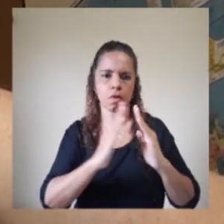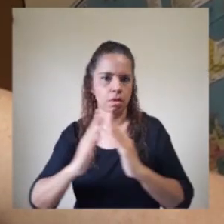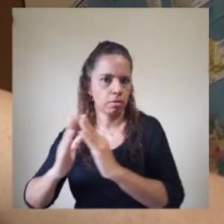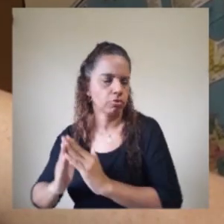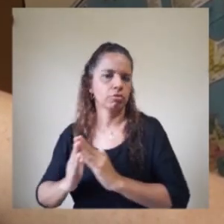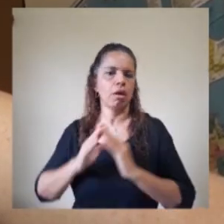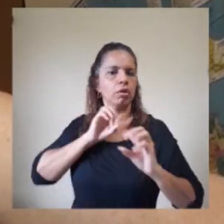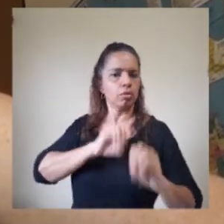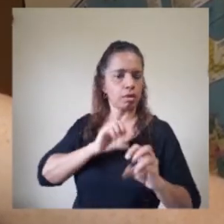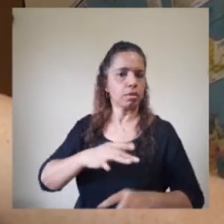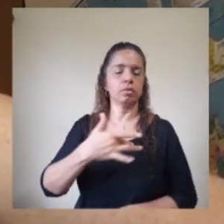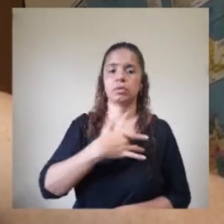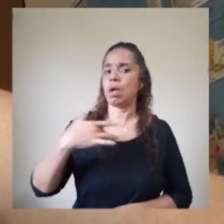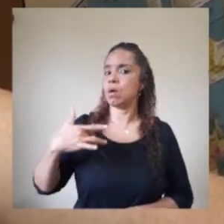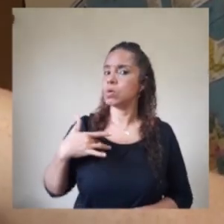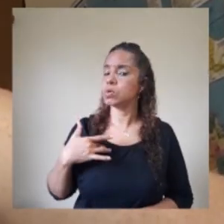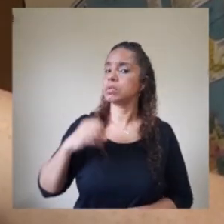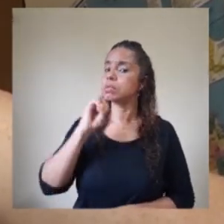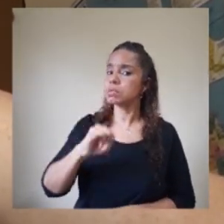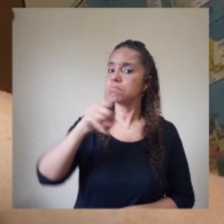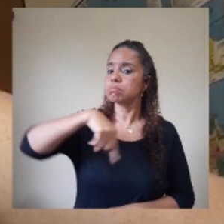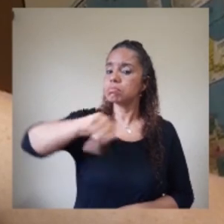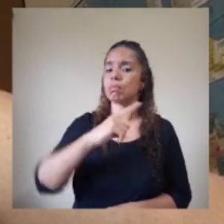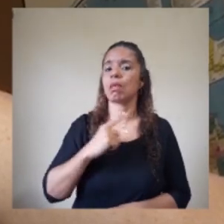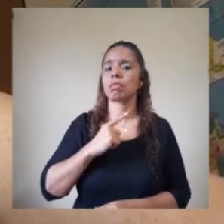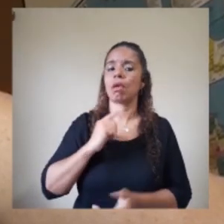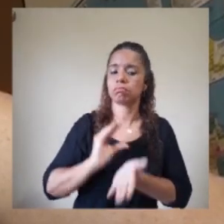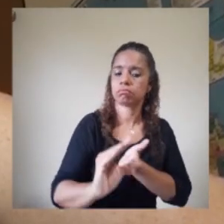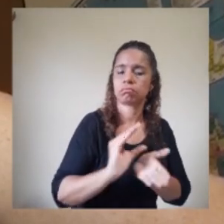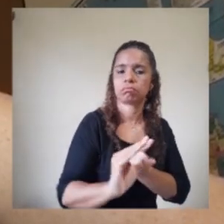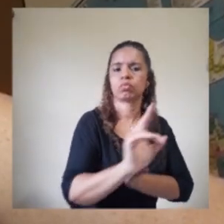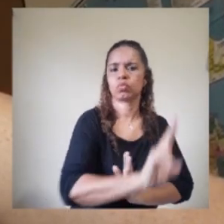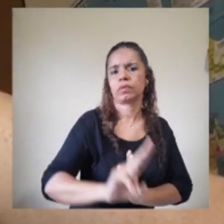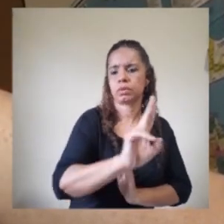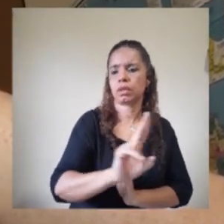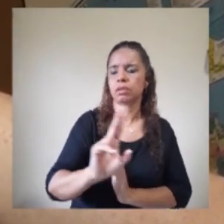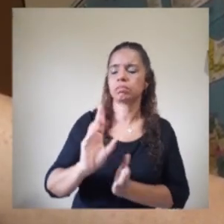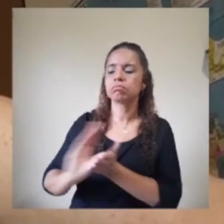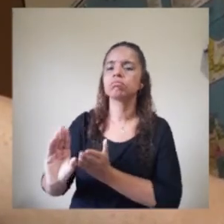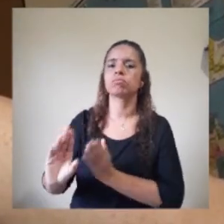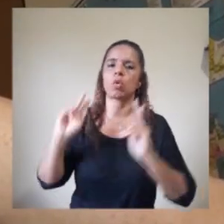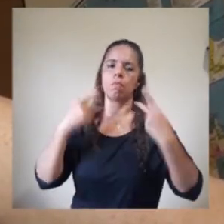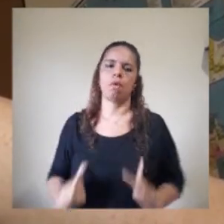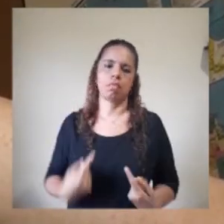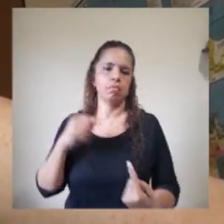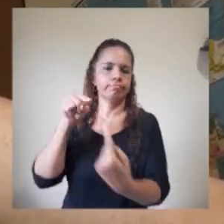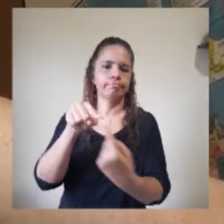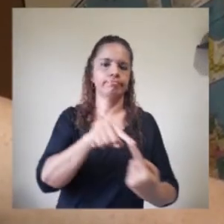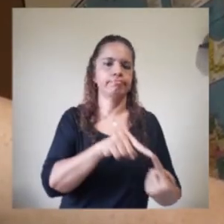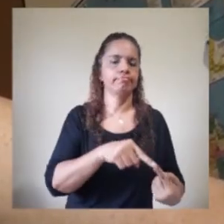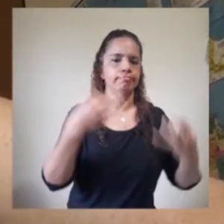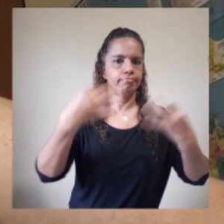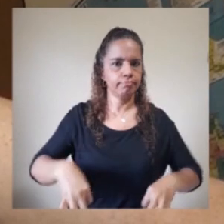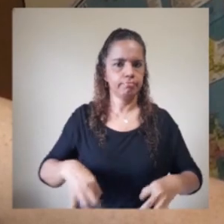com acesso à moradia, educação e saúde, desde que tenhamos os recursos financeiros e humanos